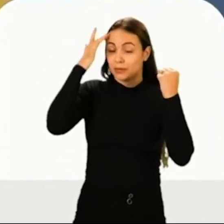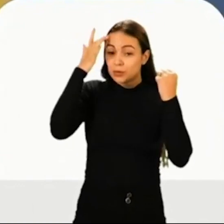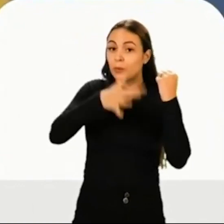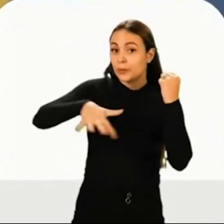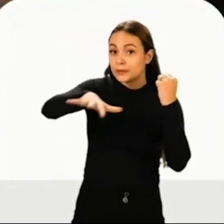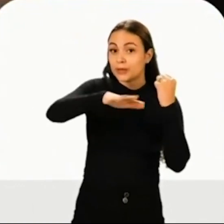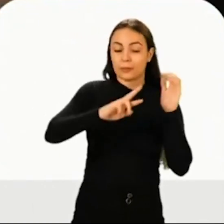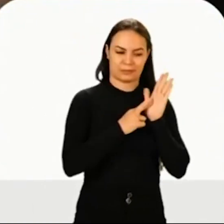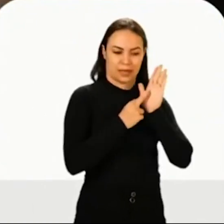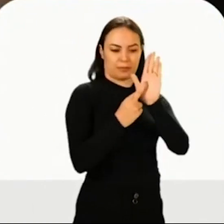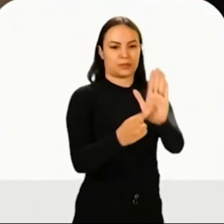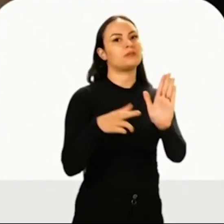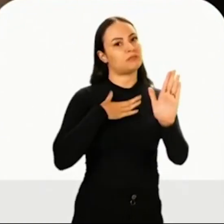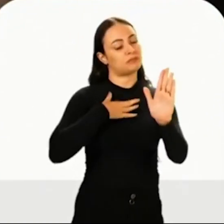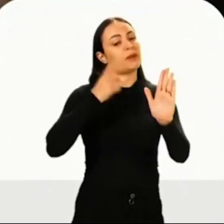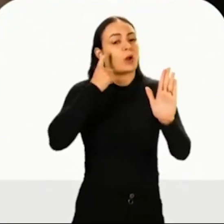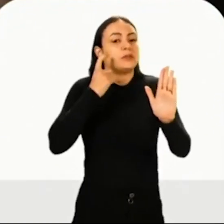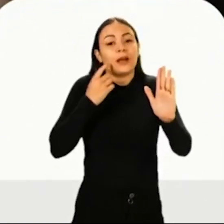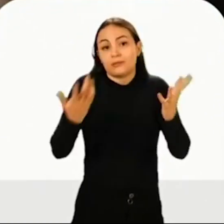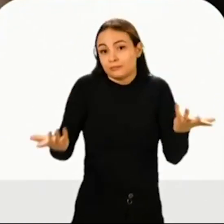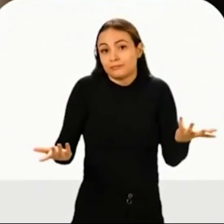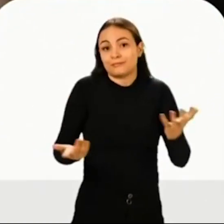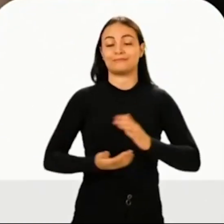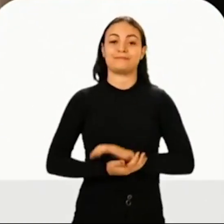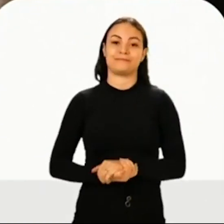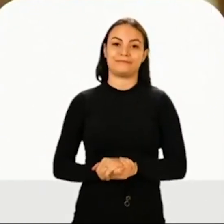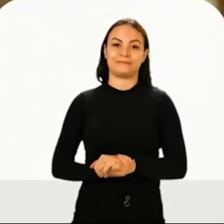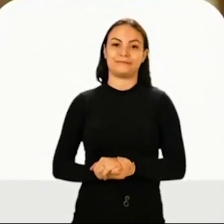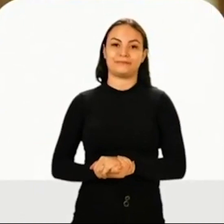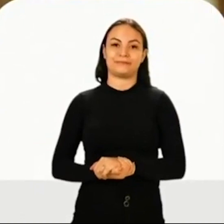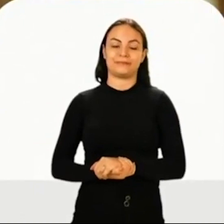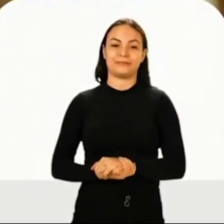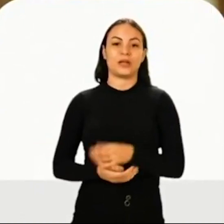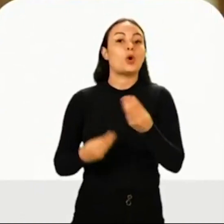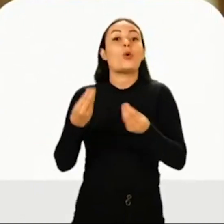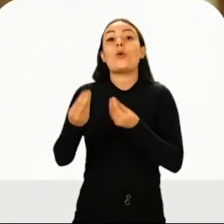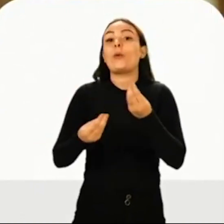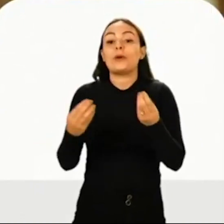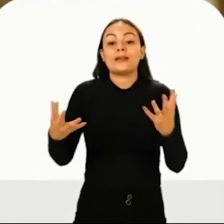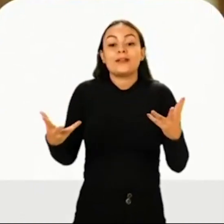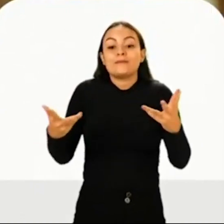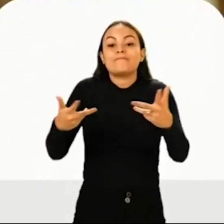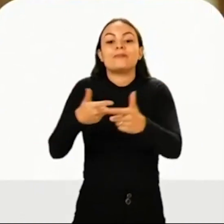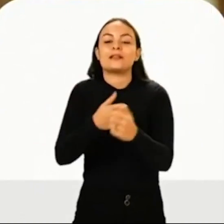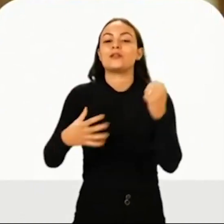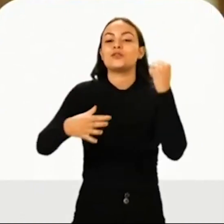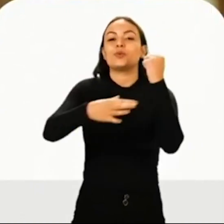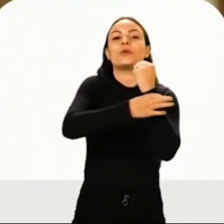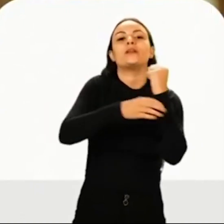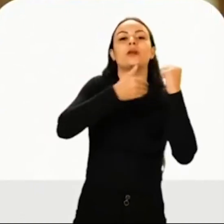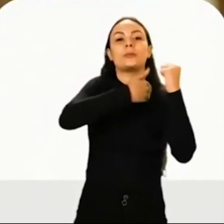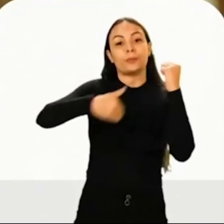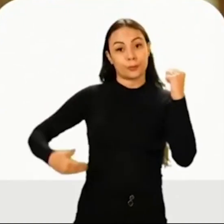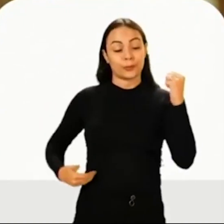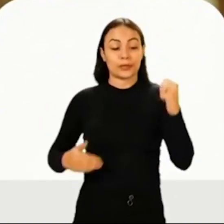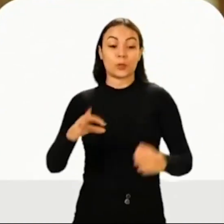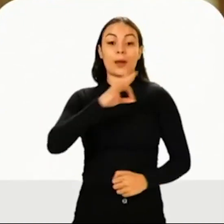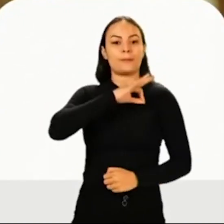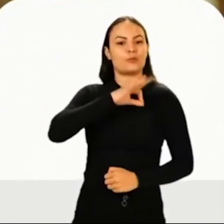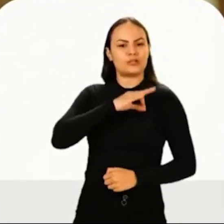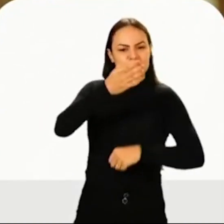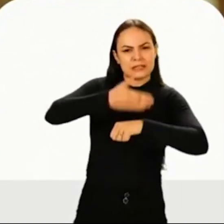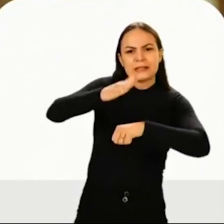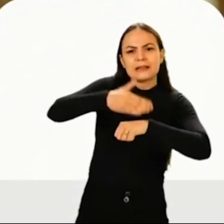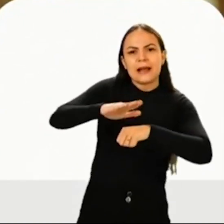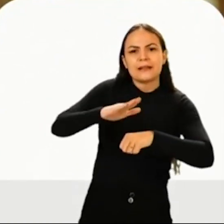pública, né? Para representar nós aqui é ele, Marcos Rogério. Garante a efetividade da segurança pública, é uma polícia bem treinada,